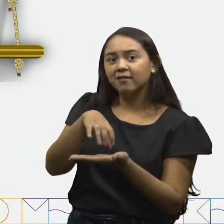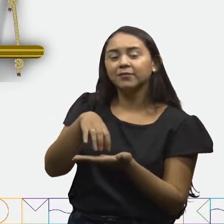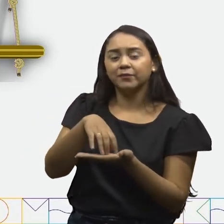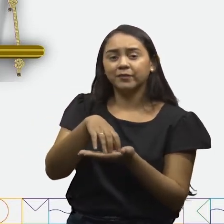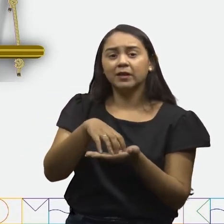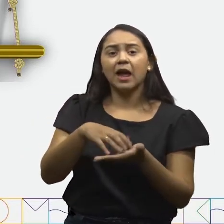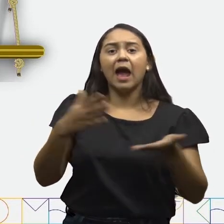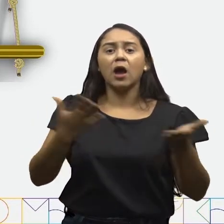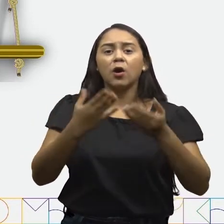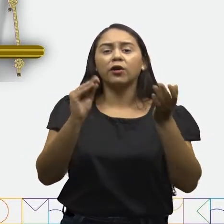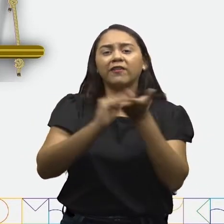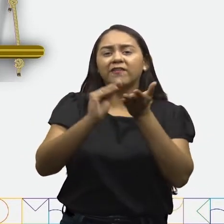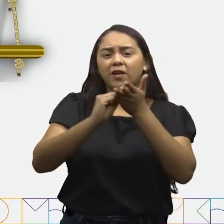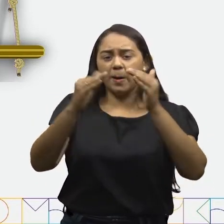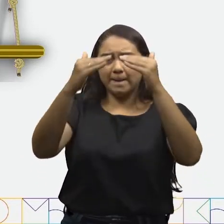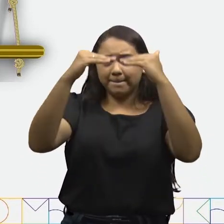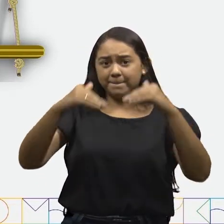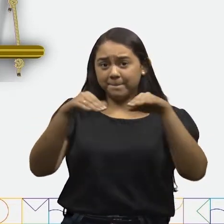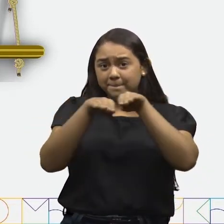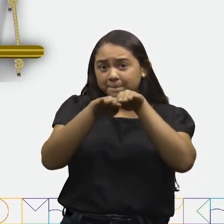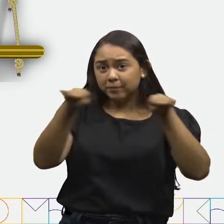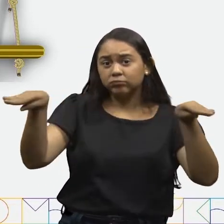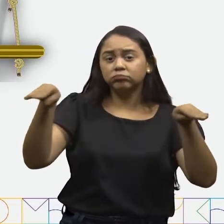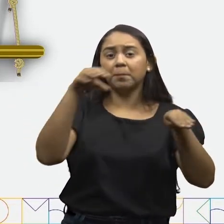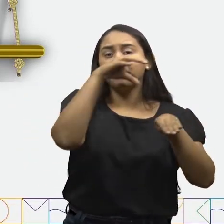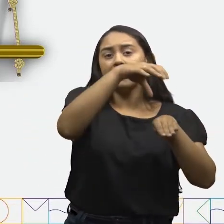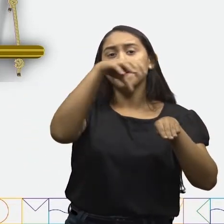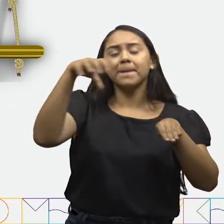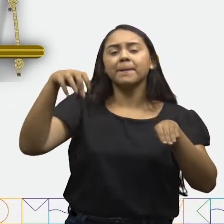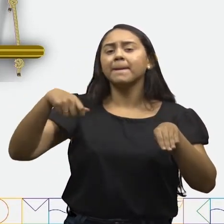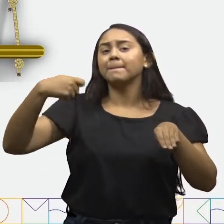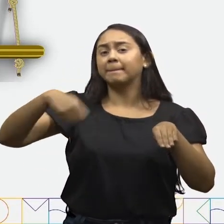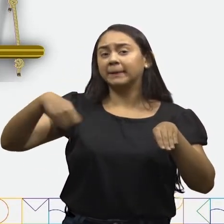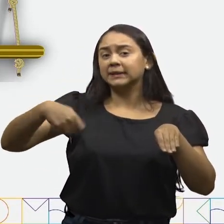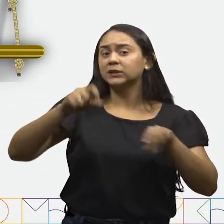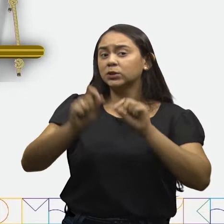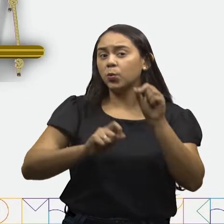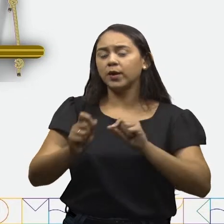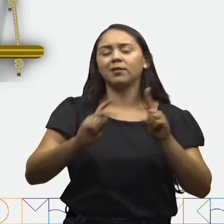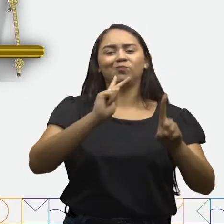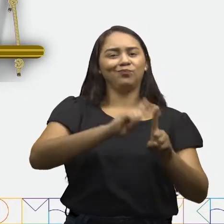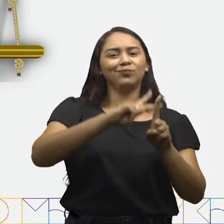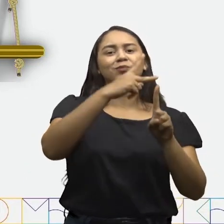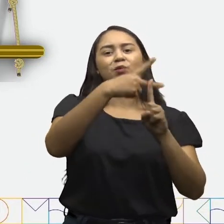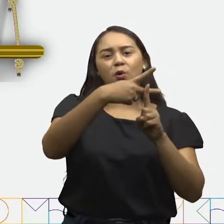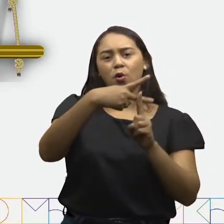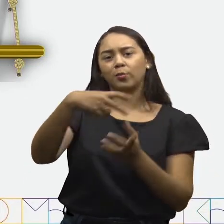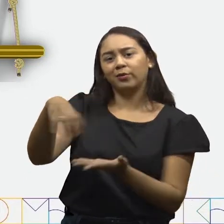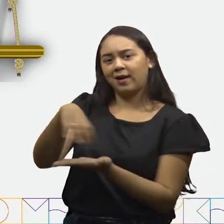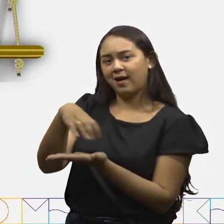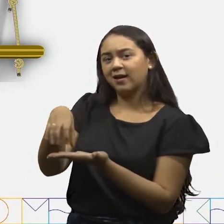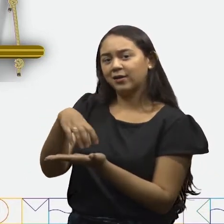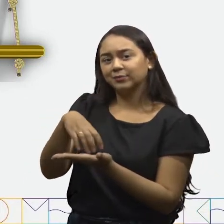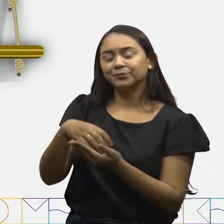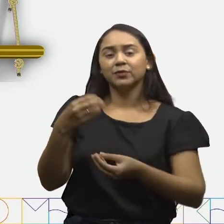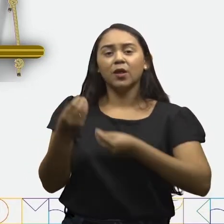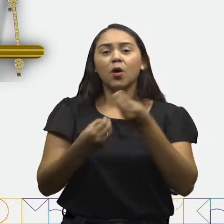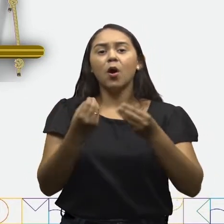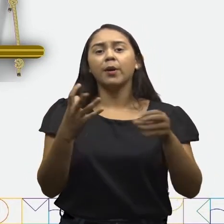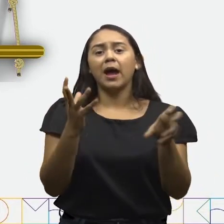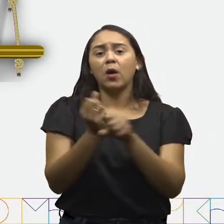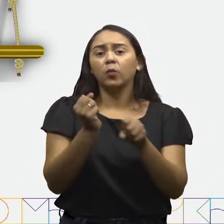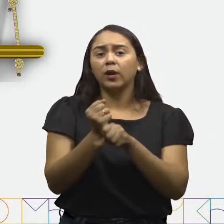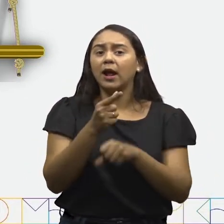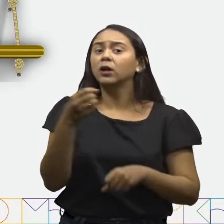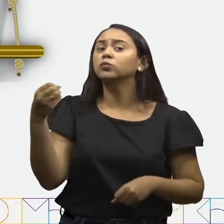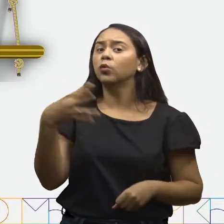para completar a outra prateleira, preciso do dobro de carrinhos. Para calcular